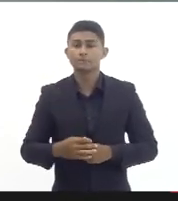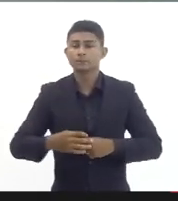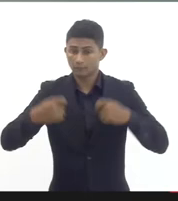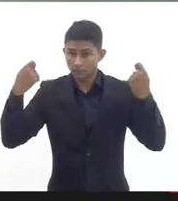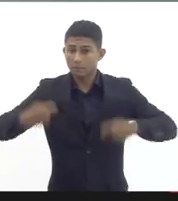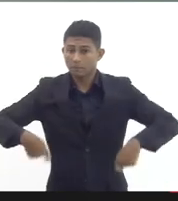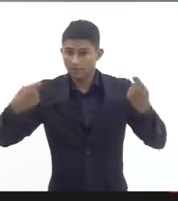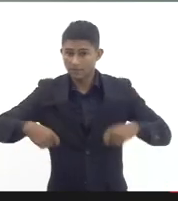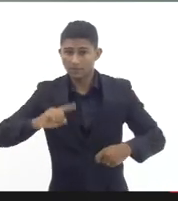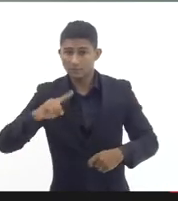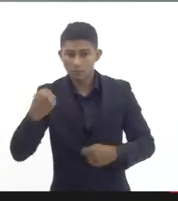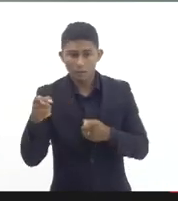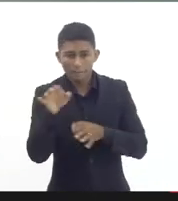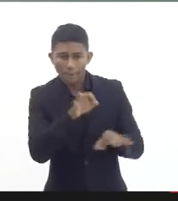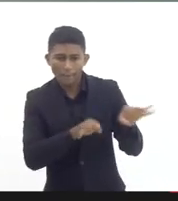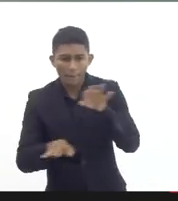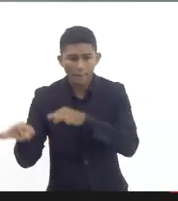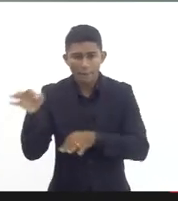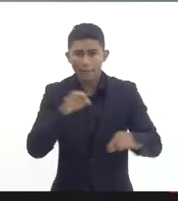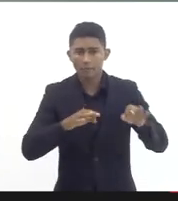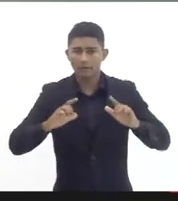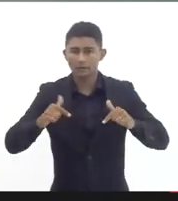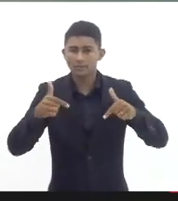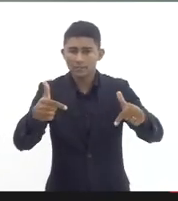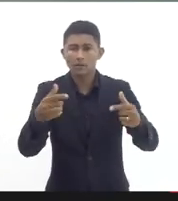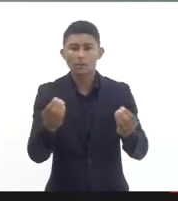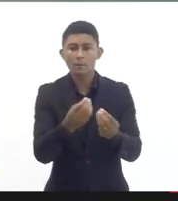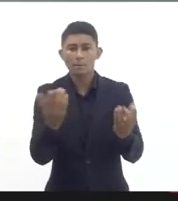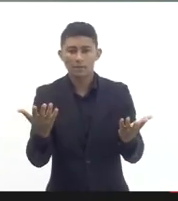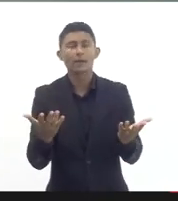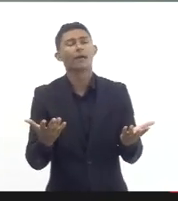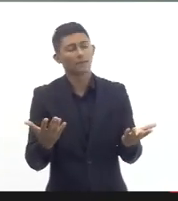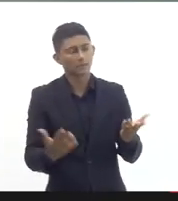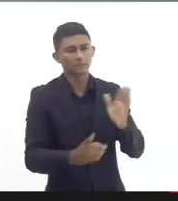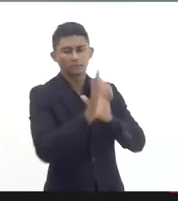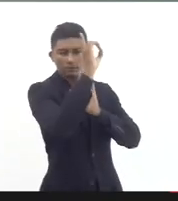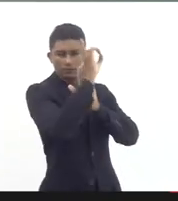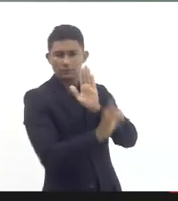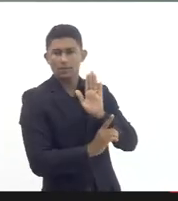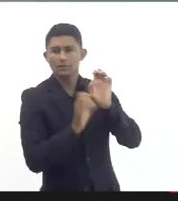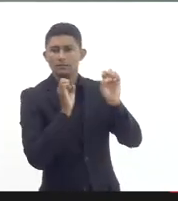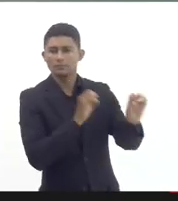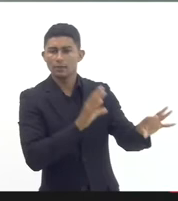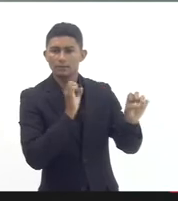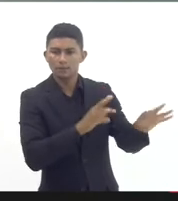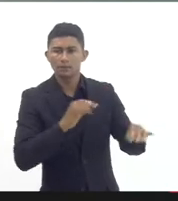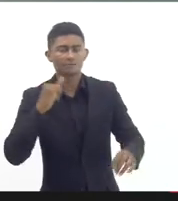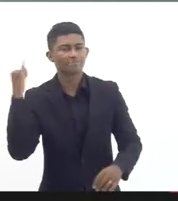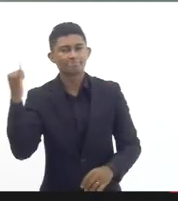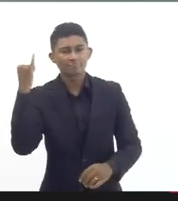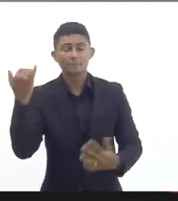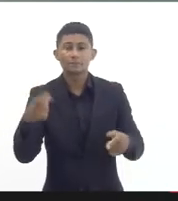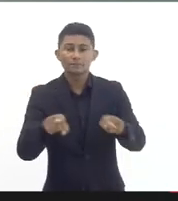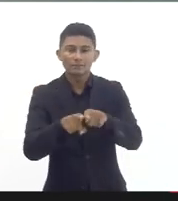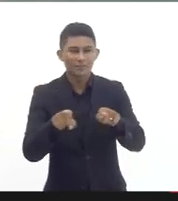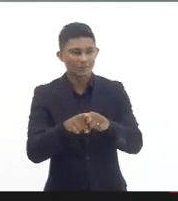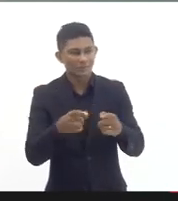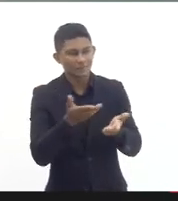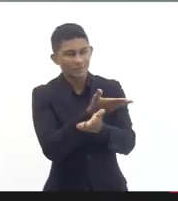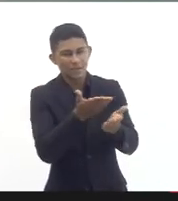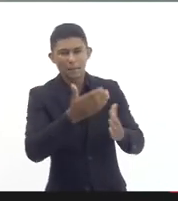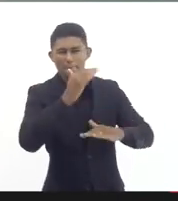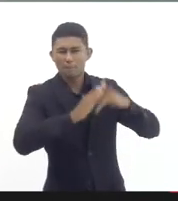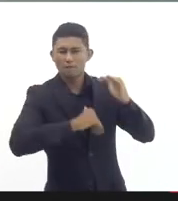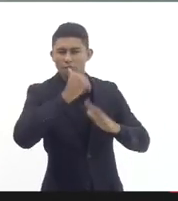garantam o direito à educação e garantam aos profissionais de educação condições de